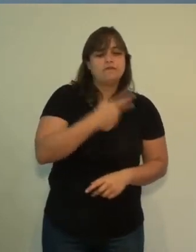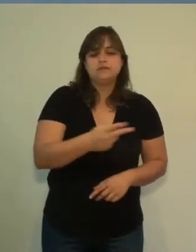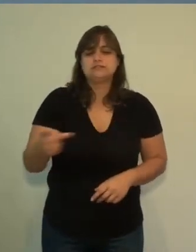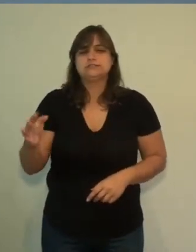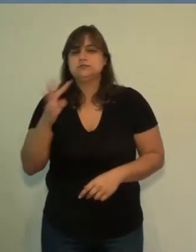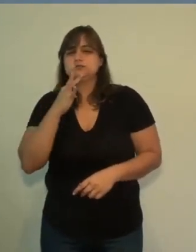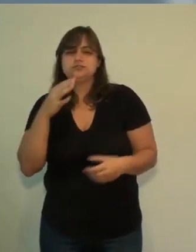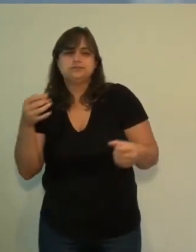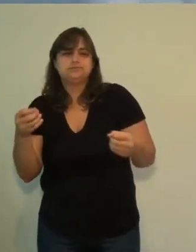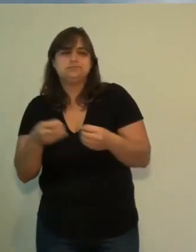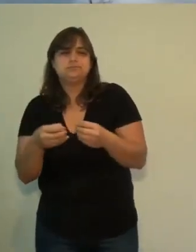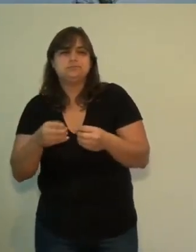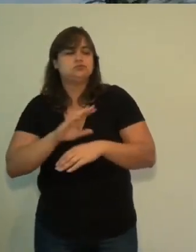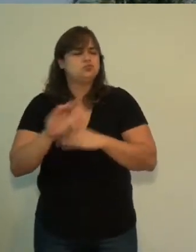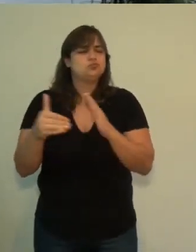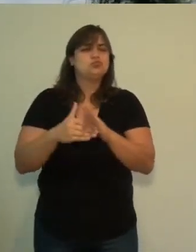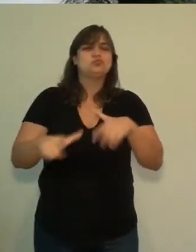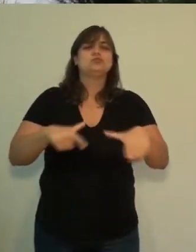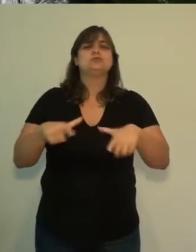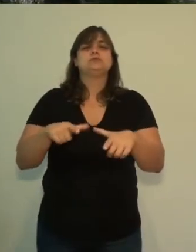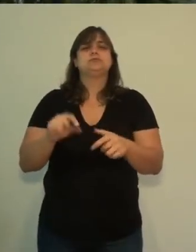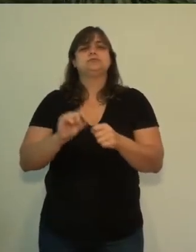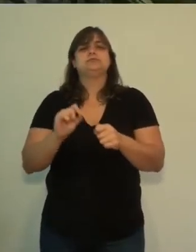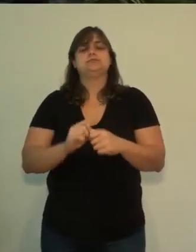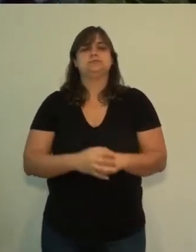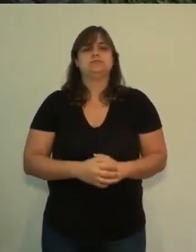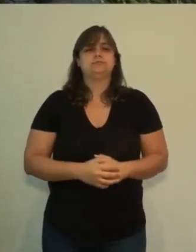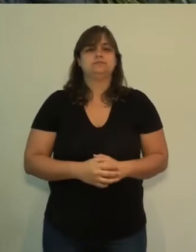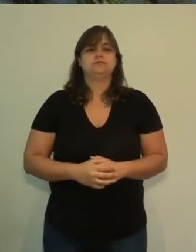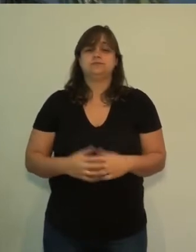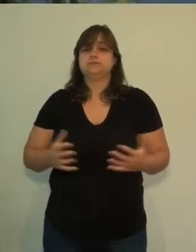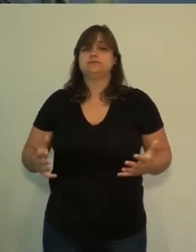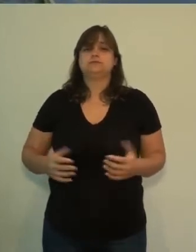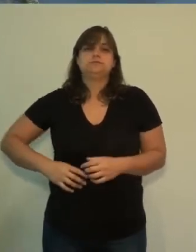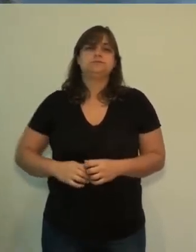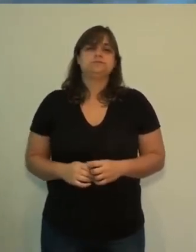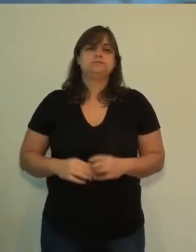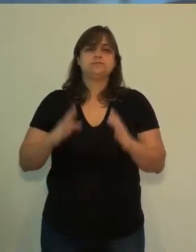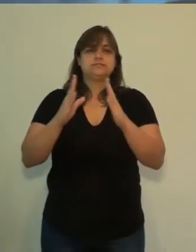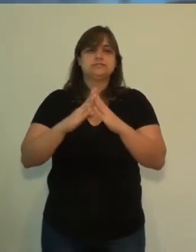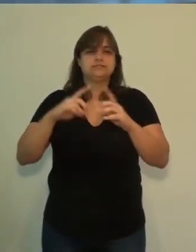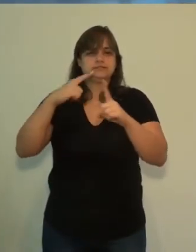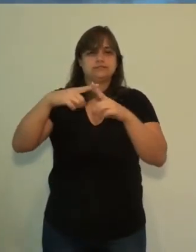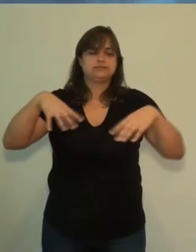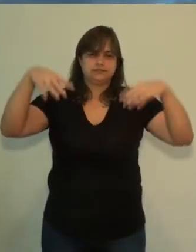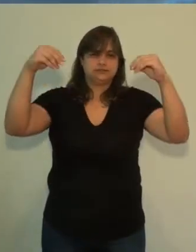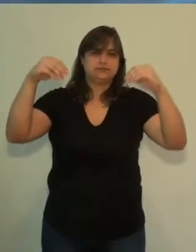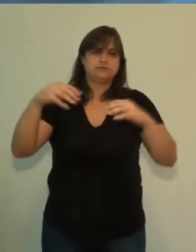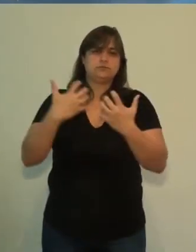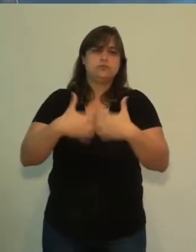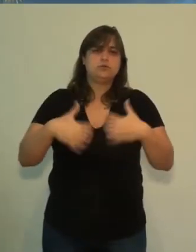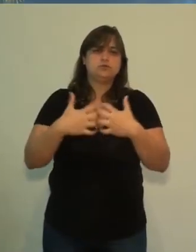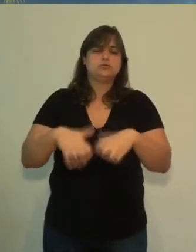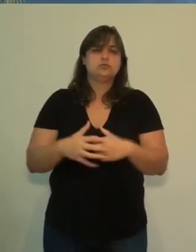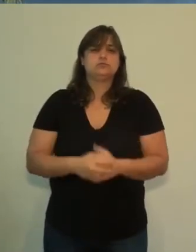conhecer de perto todo o trabalho realizado. Afinal de contas, a Catedral de Petrópolis é